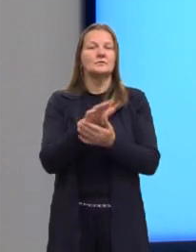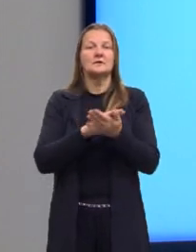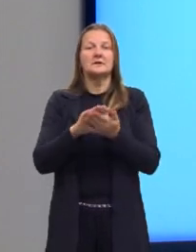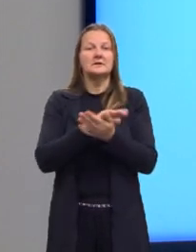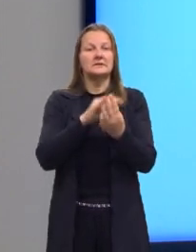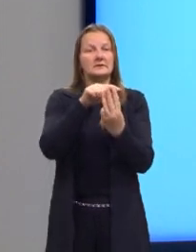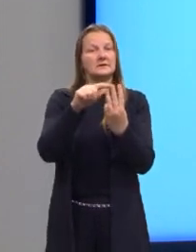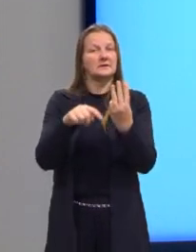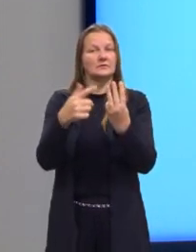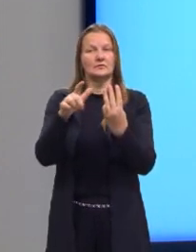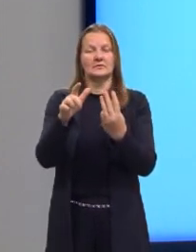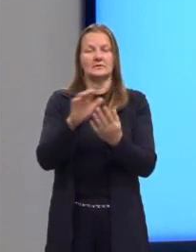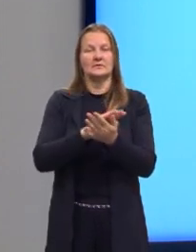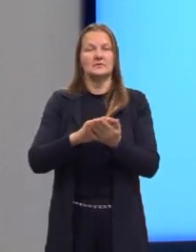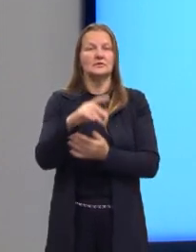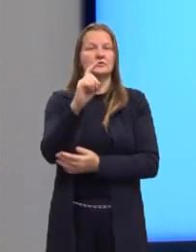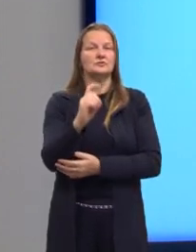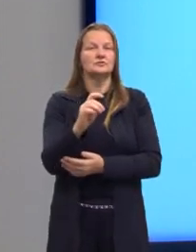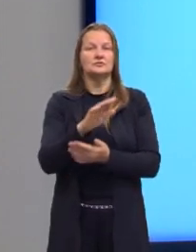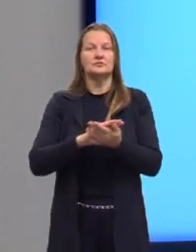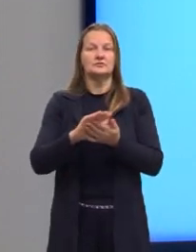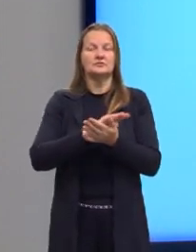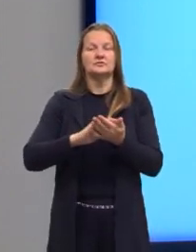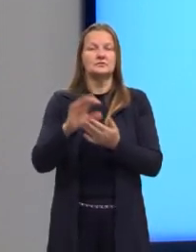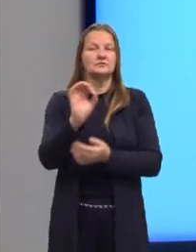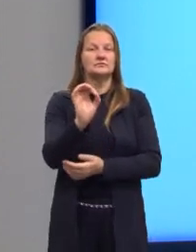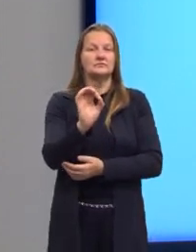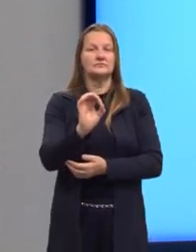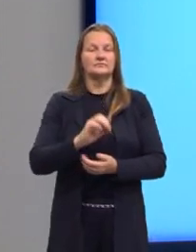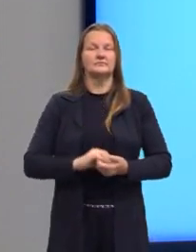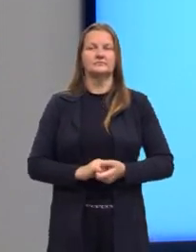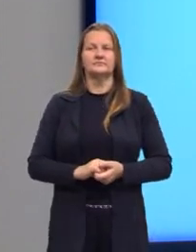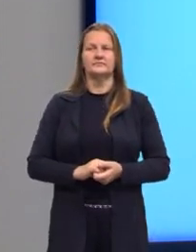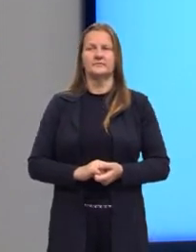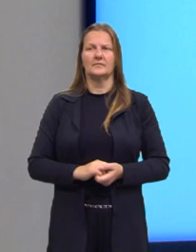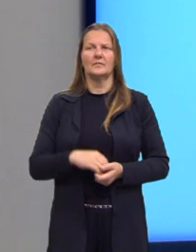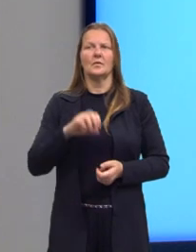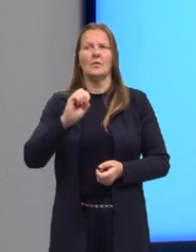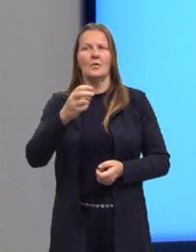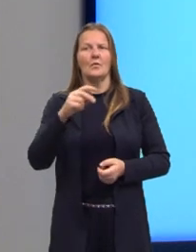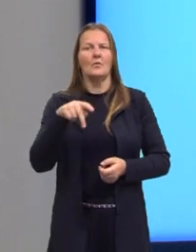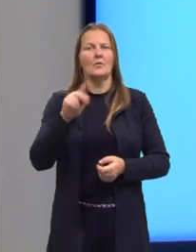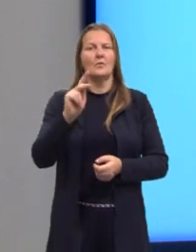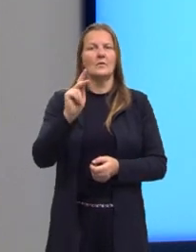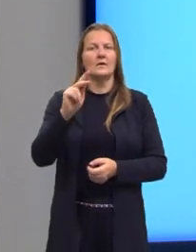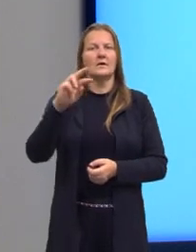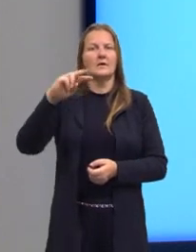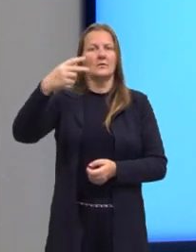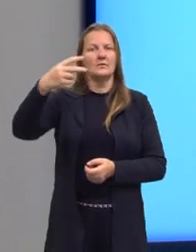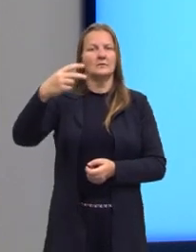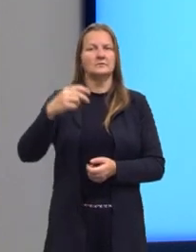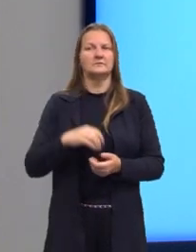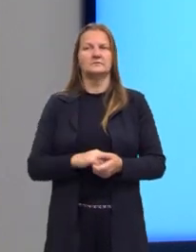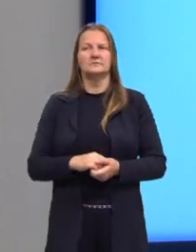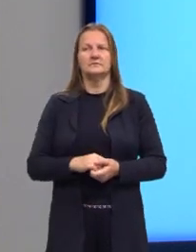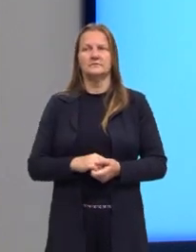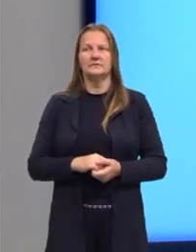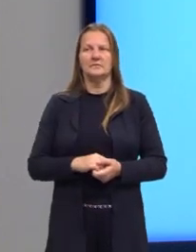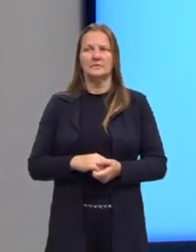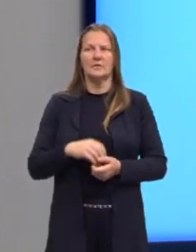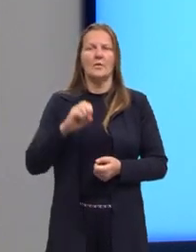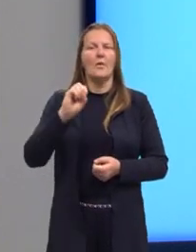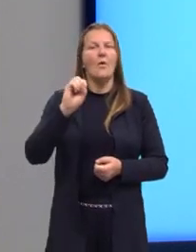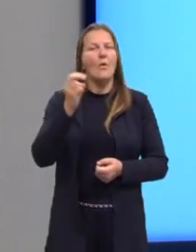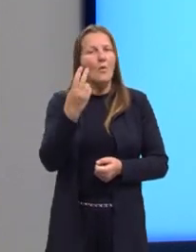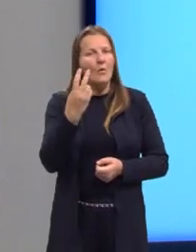e nenhum desses termos possui ali o coeficiente X, né? Ou nós temos um termo independente sem a variável ou